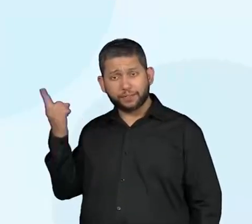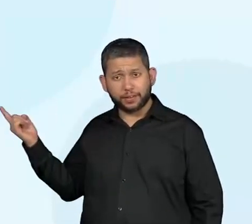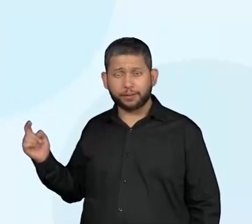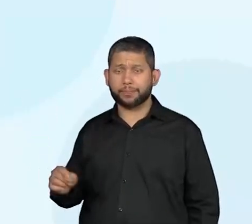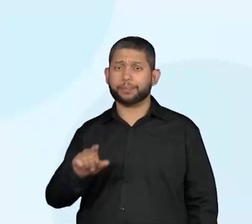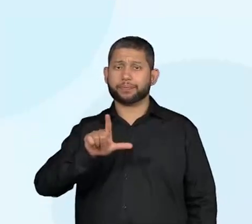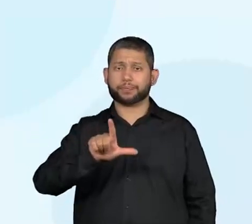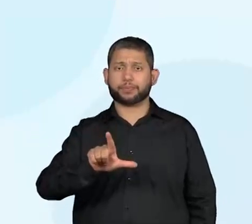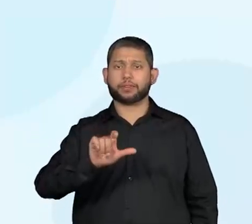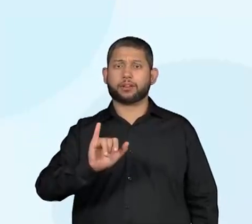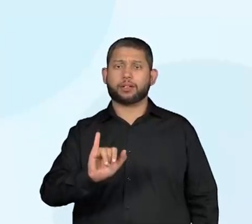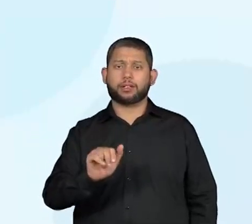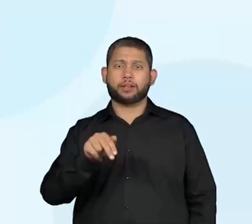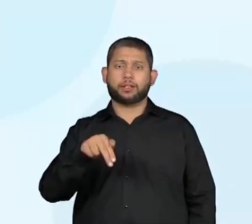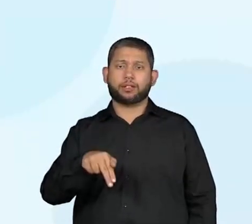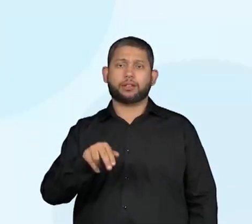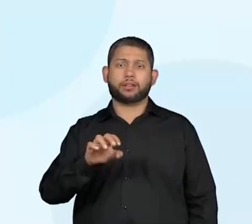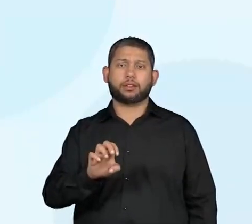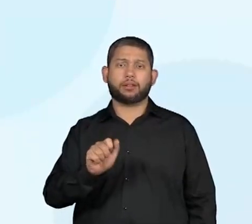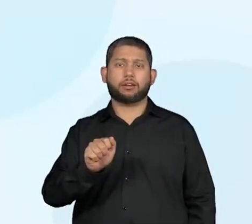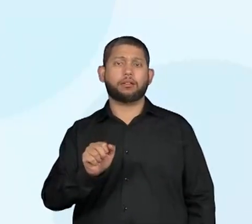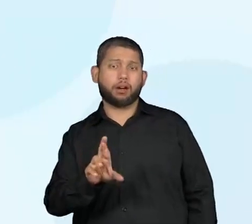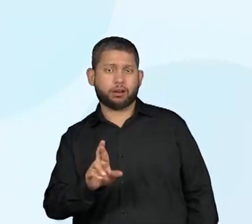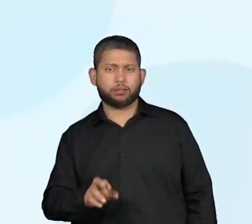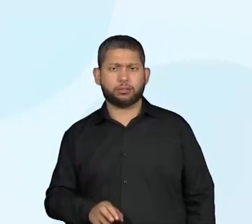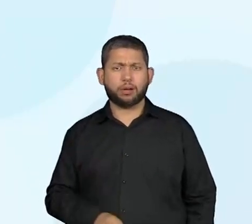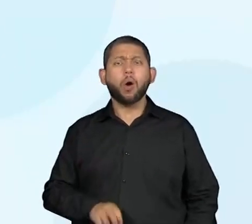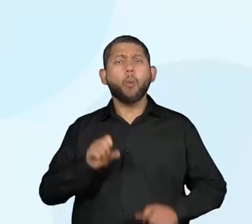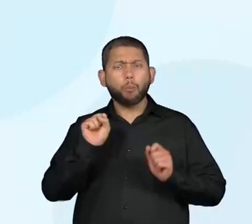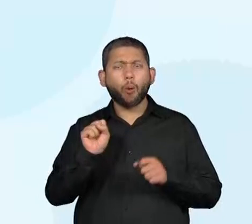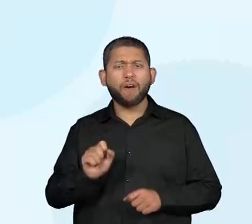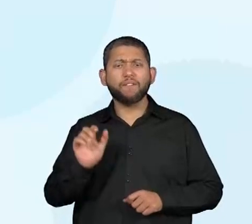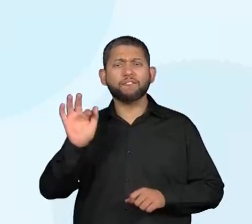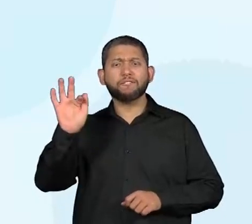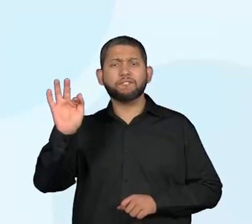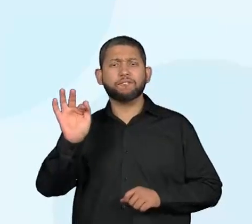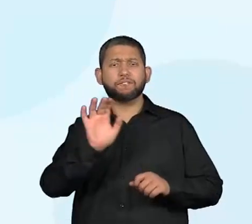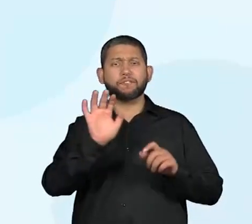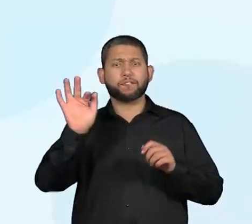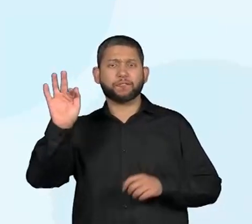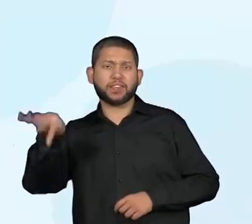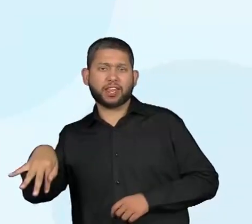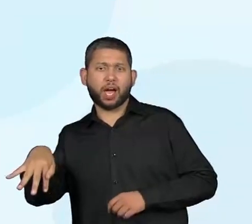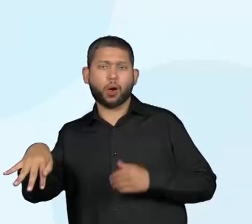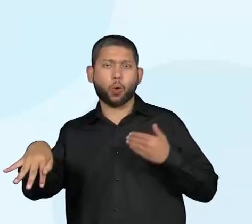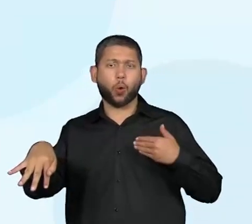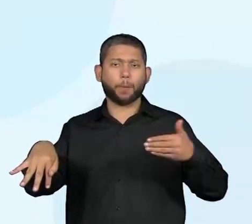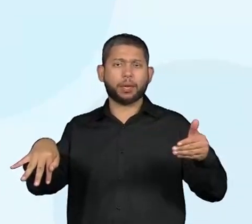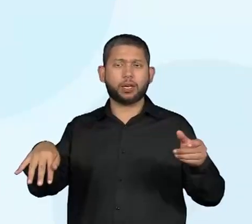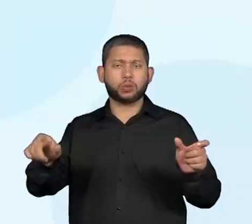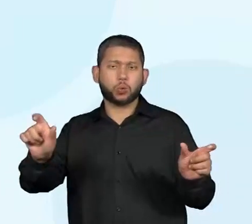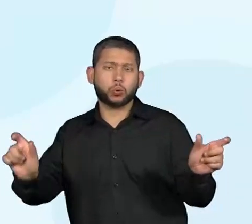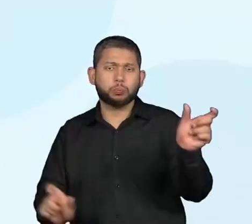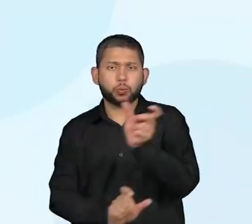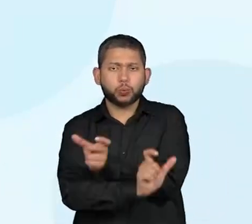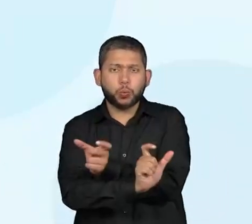seria isso? A história precisa ter começo, meio e fim. Ela precisa ter uma sequência linear.